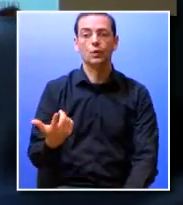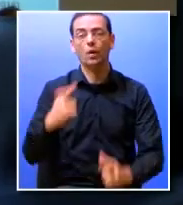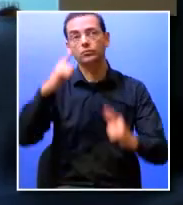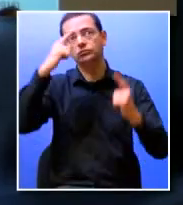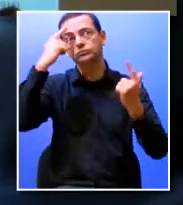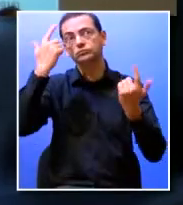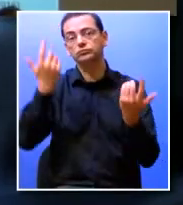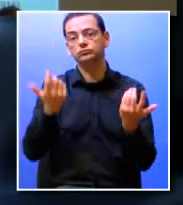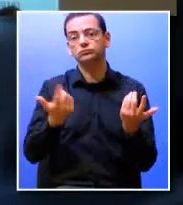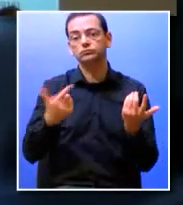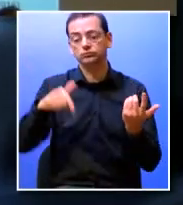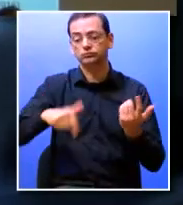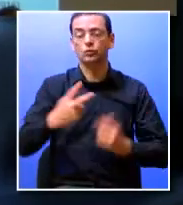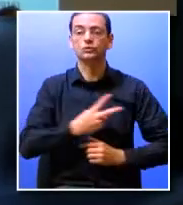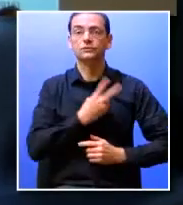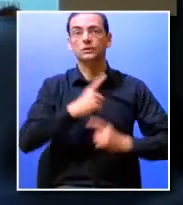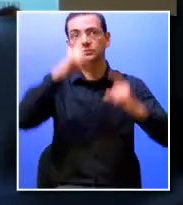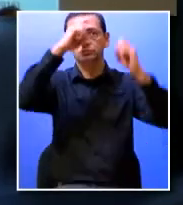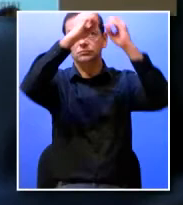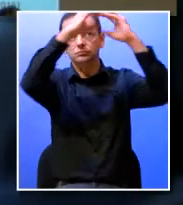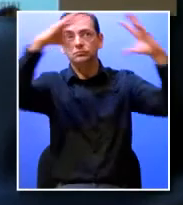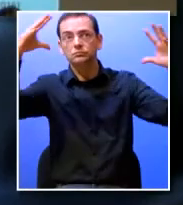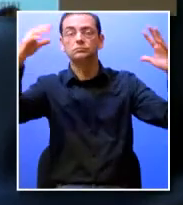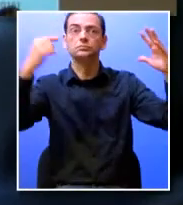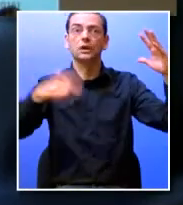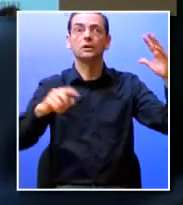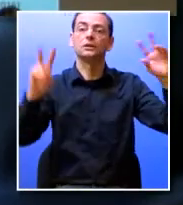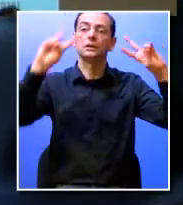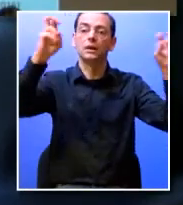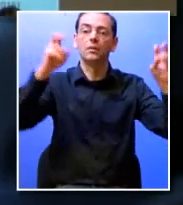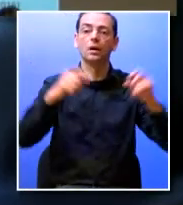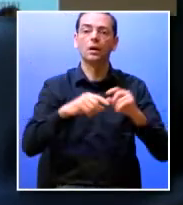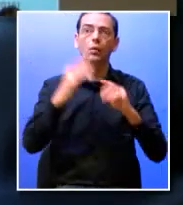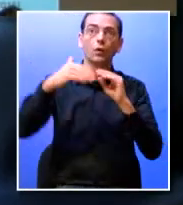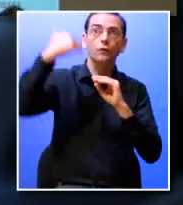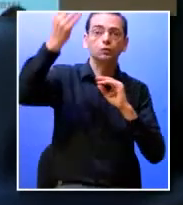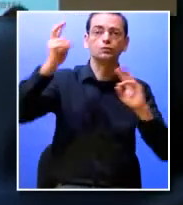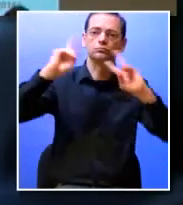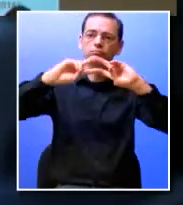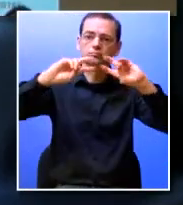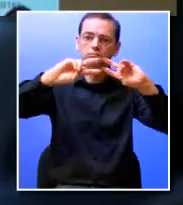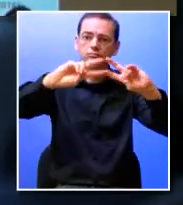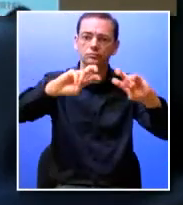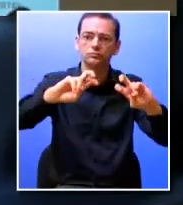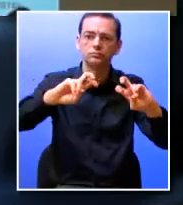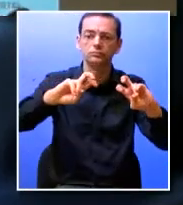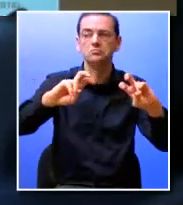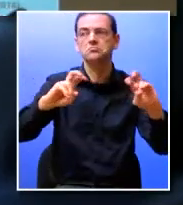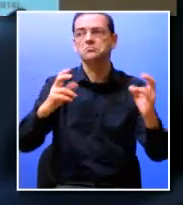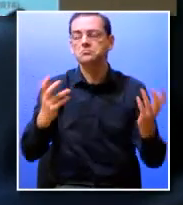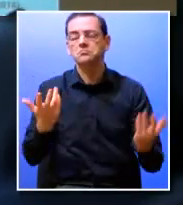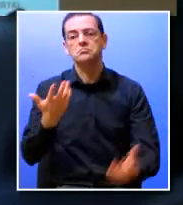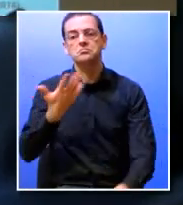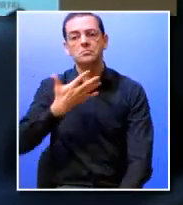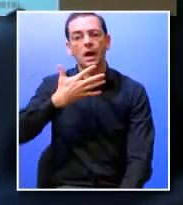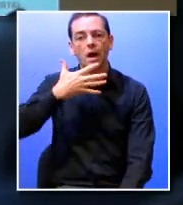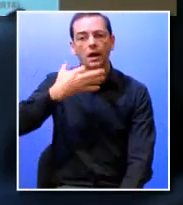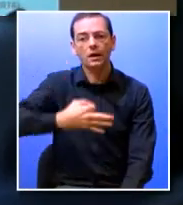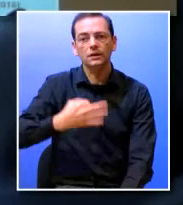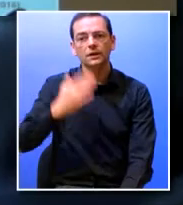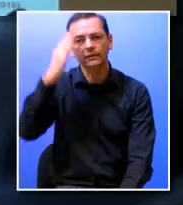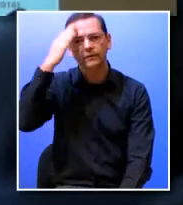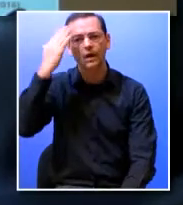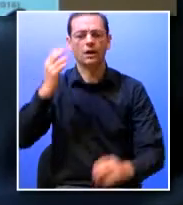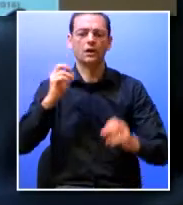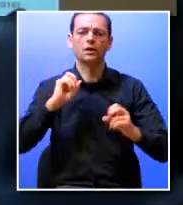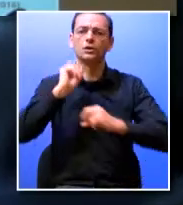da nossa instituição com este lema de explorar o futuro, acreditamos também ao nível da inovação